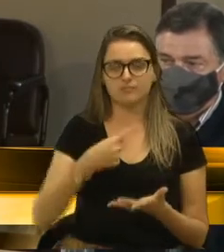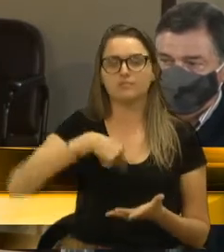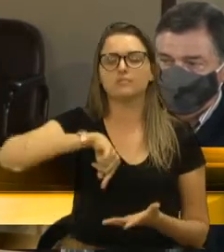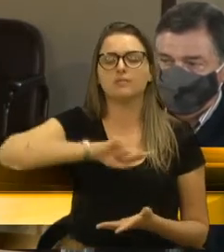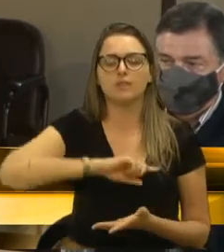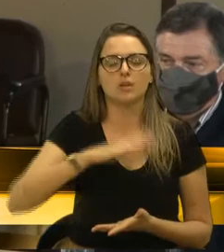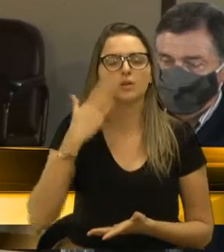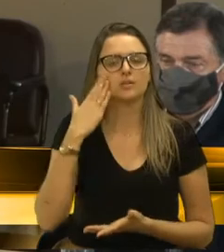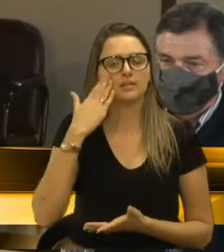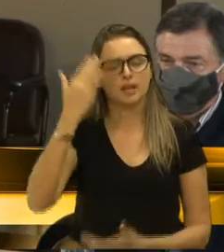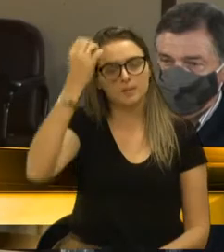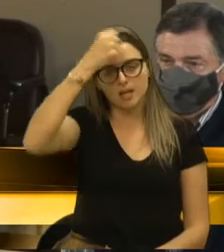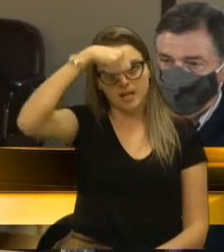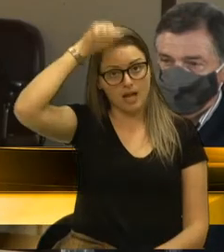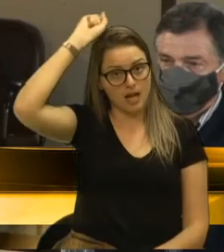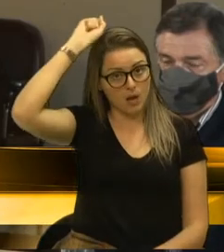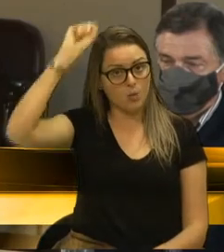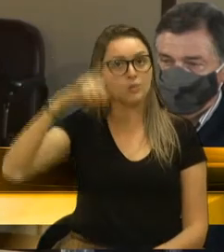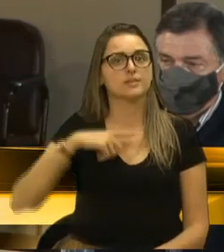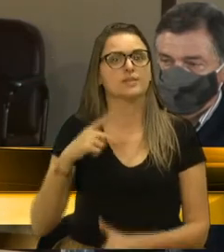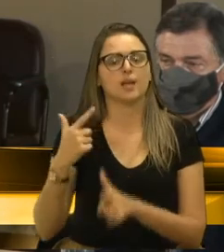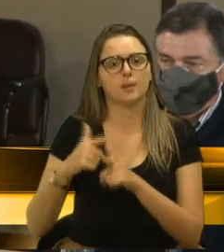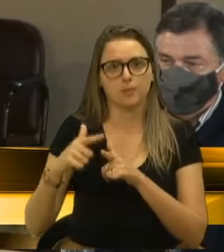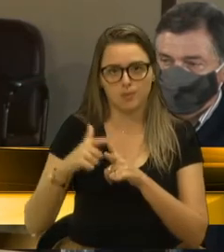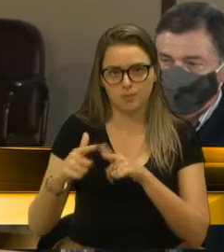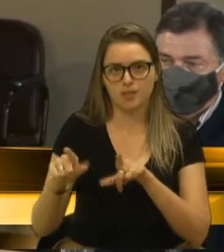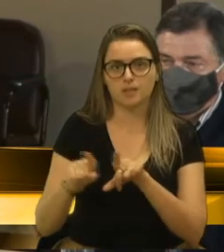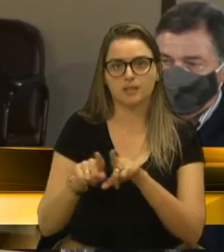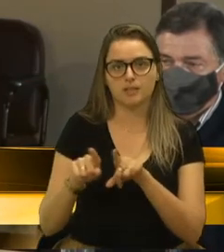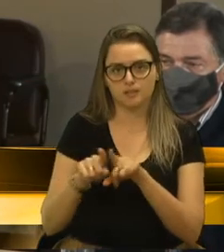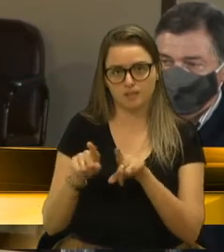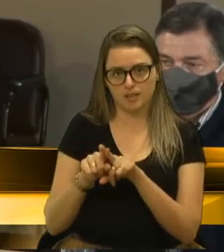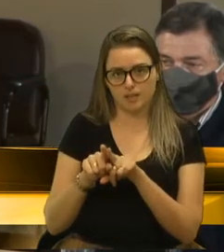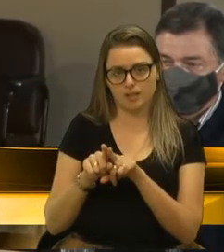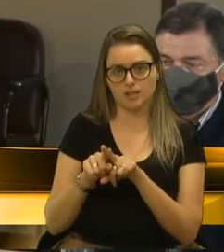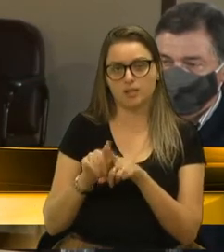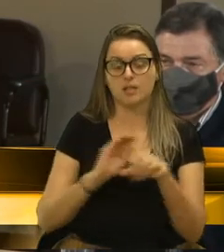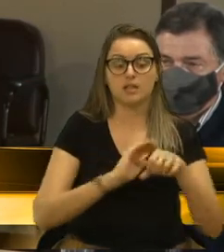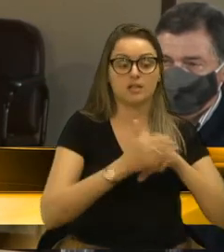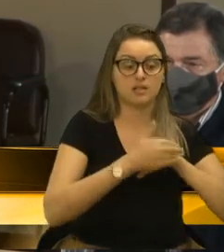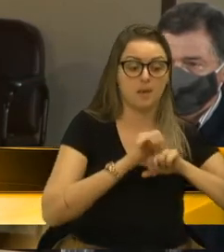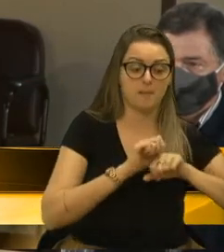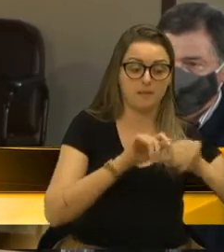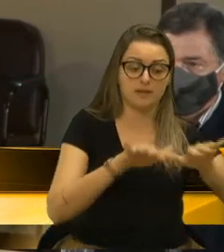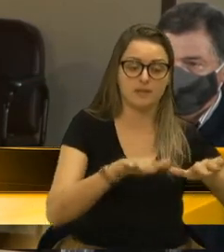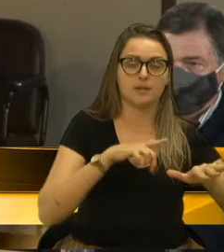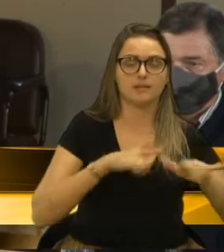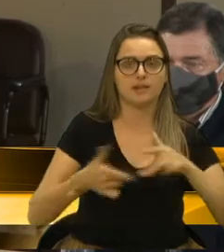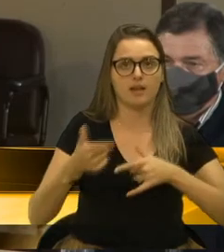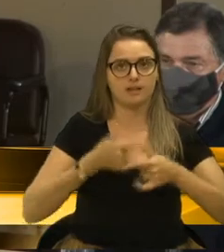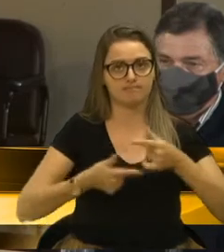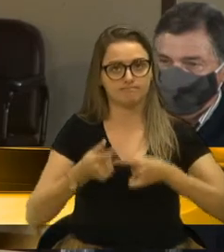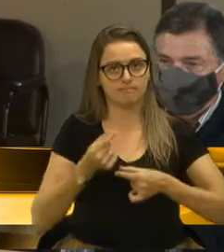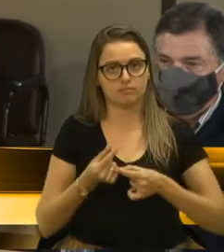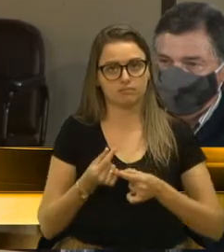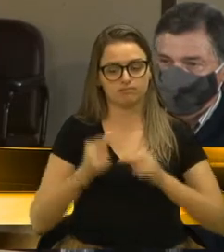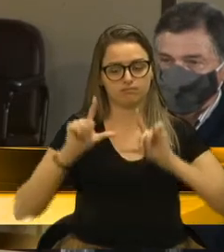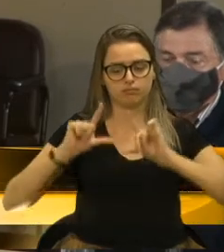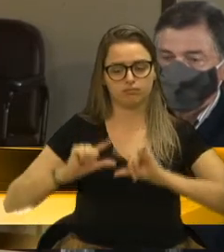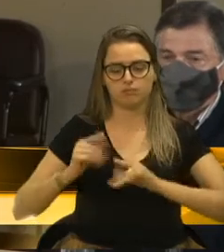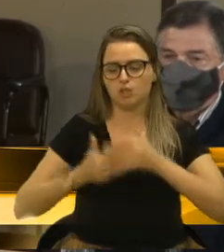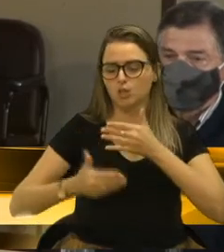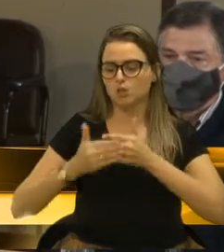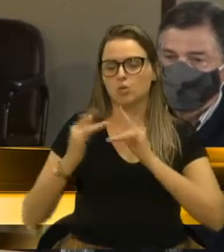que a Ux sofre também uma questão, nessa pandemia financeira, que todas as instituições